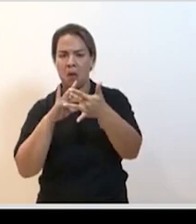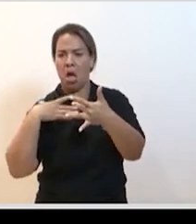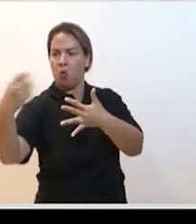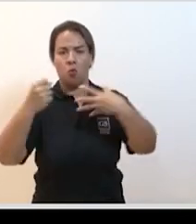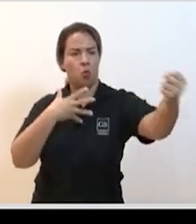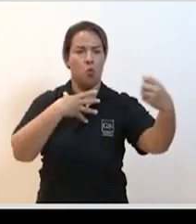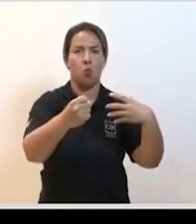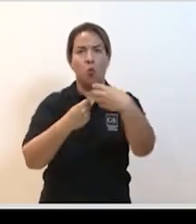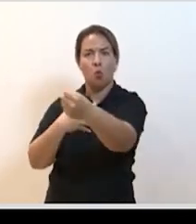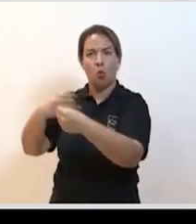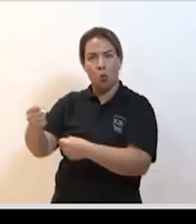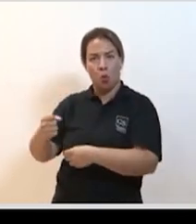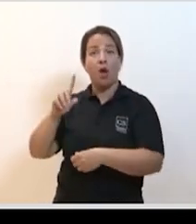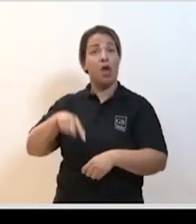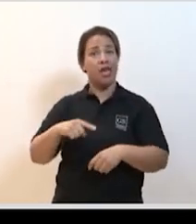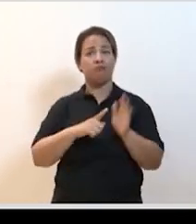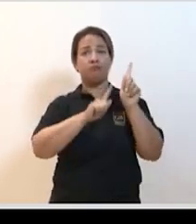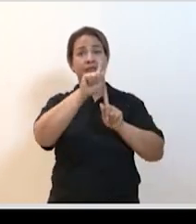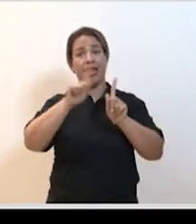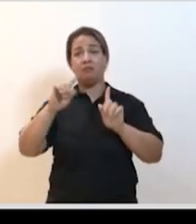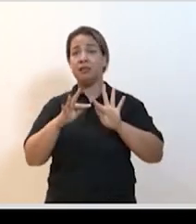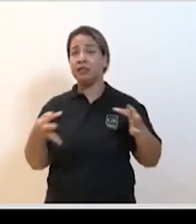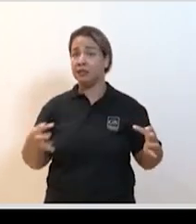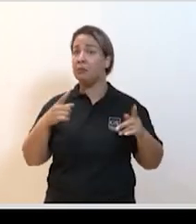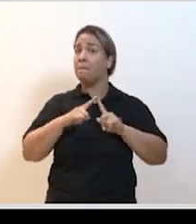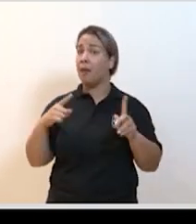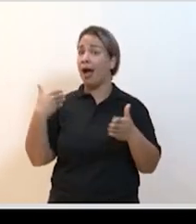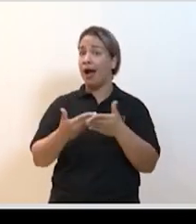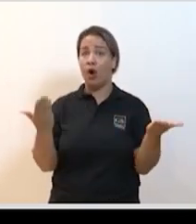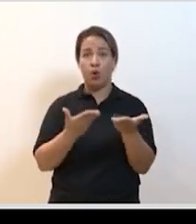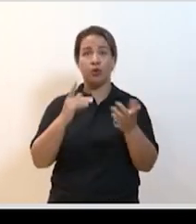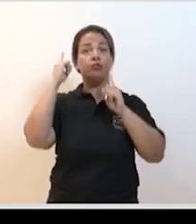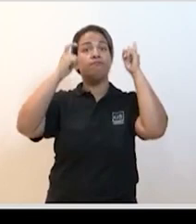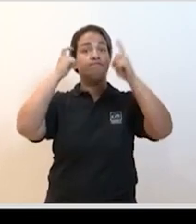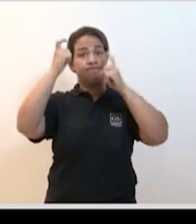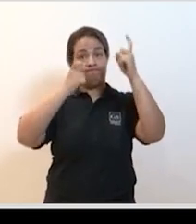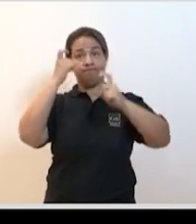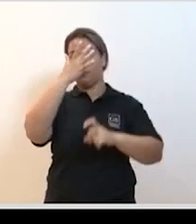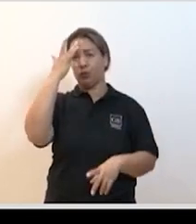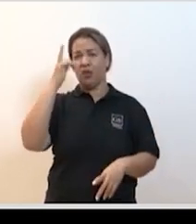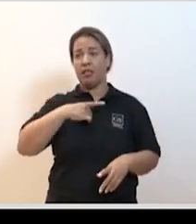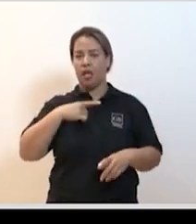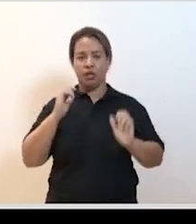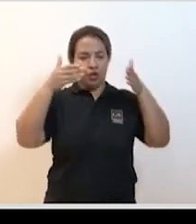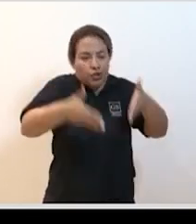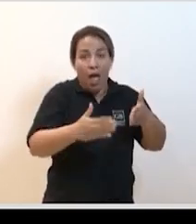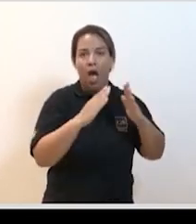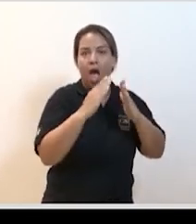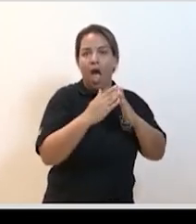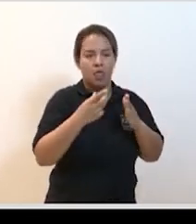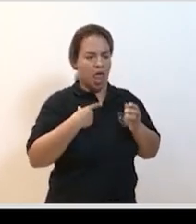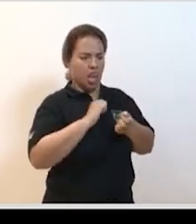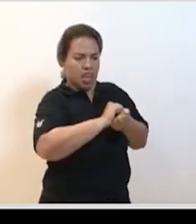prevenção é um gráfico bastante simples mas hoje em dia há uma grande preocupação pessoas que estão lavando tudo que chega em casa pessoas que estão